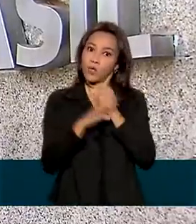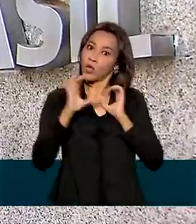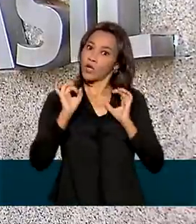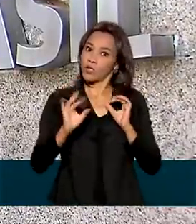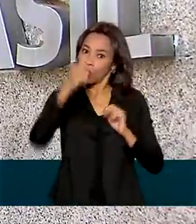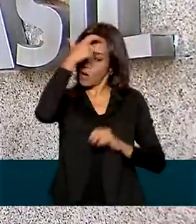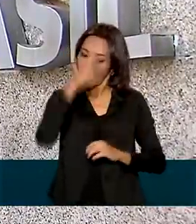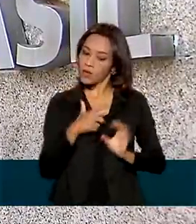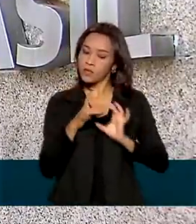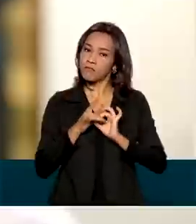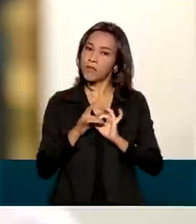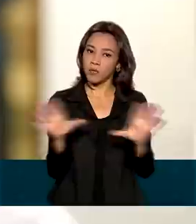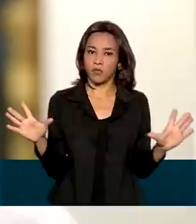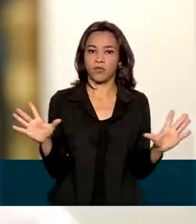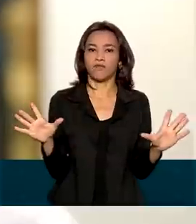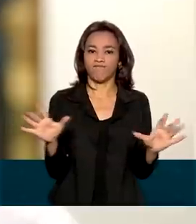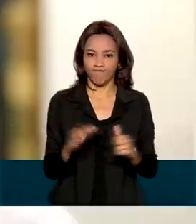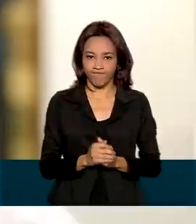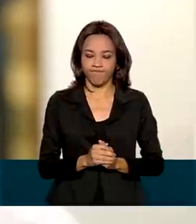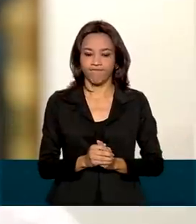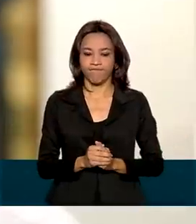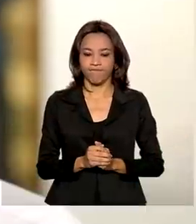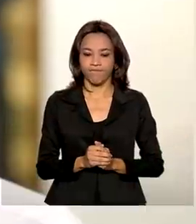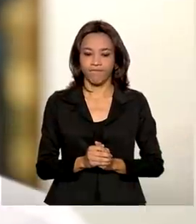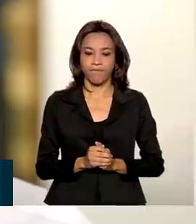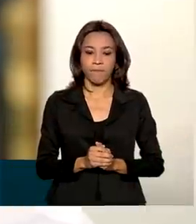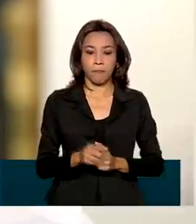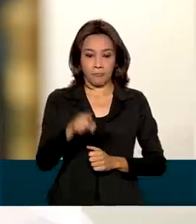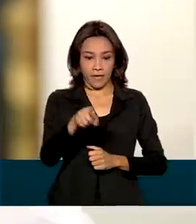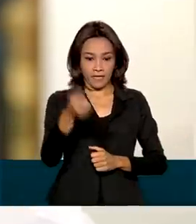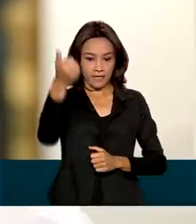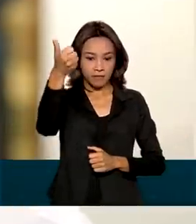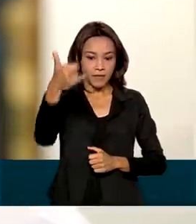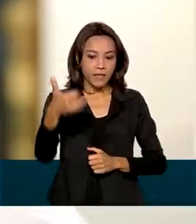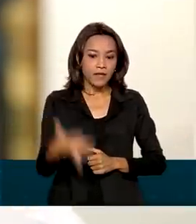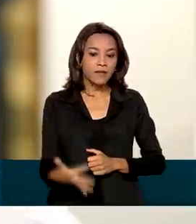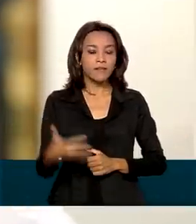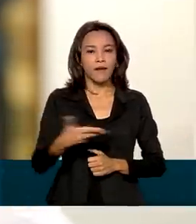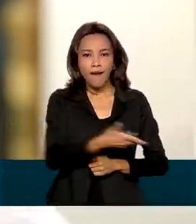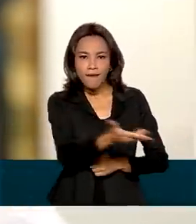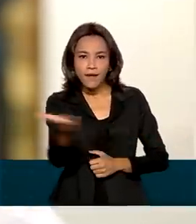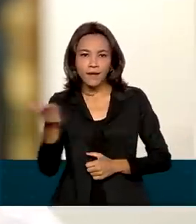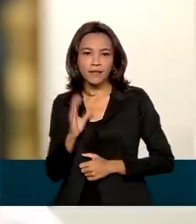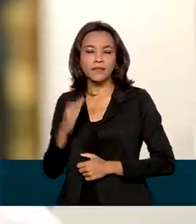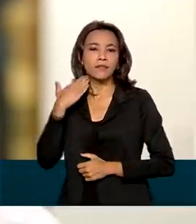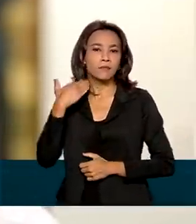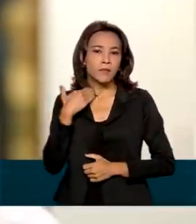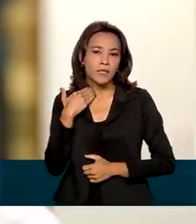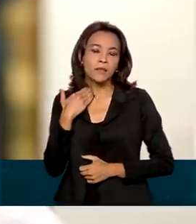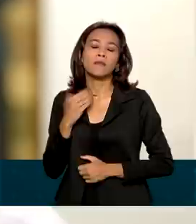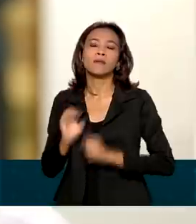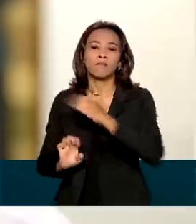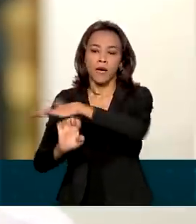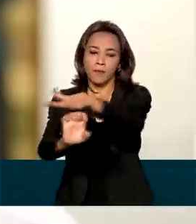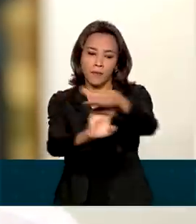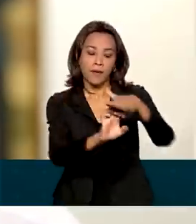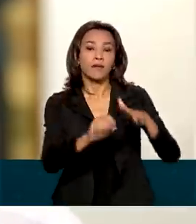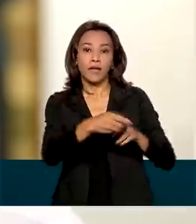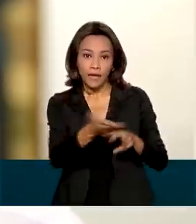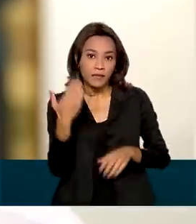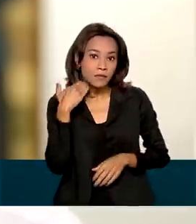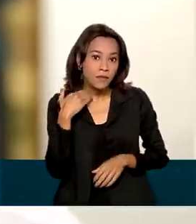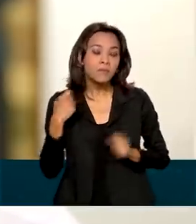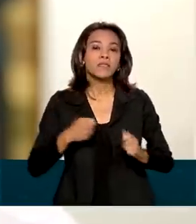autorização do cliente. Essas instituições são obrigadas a seguir todas as regras que